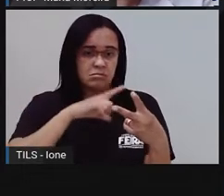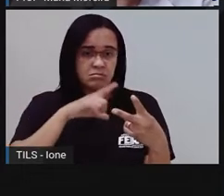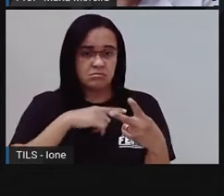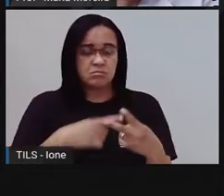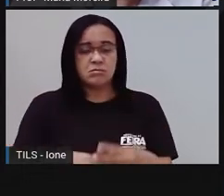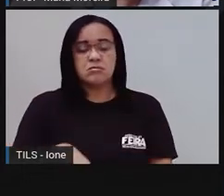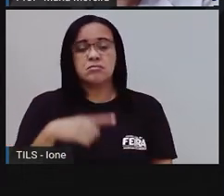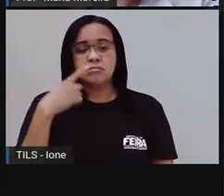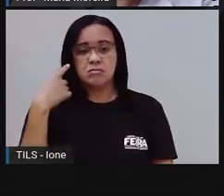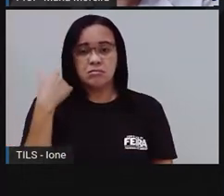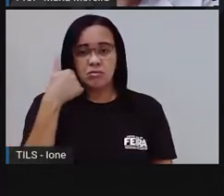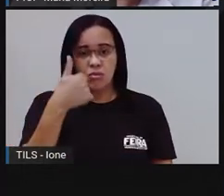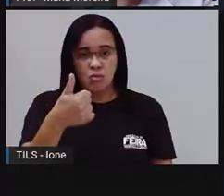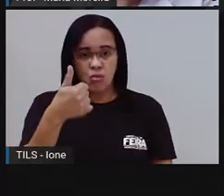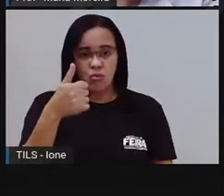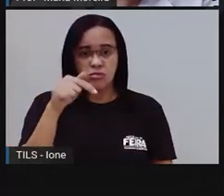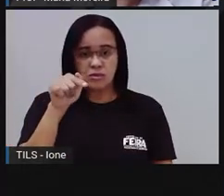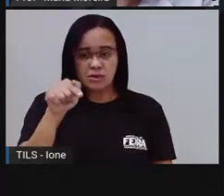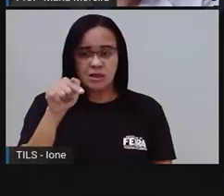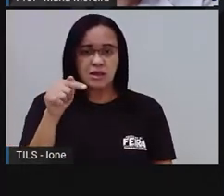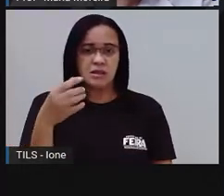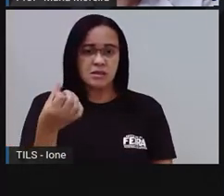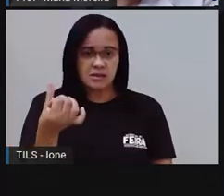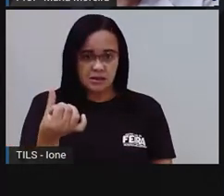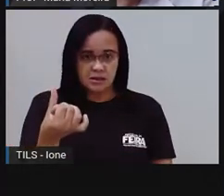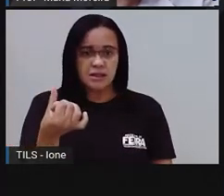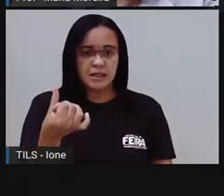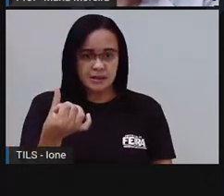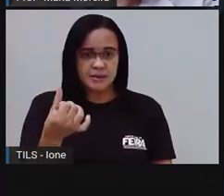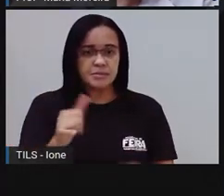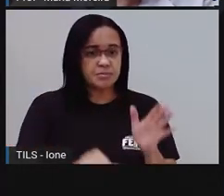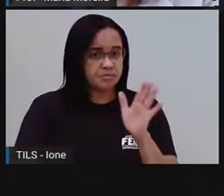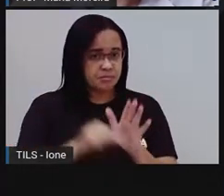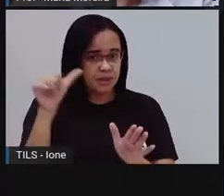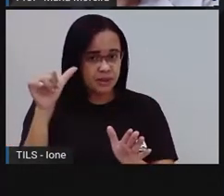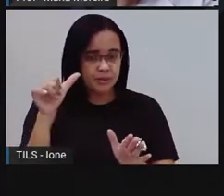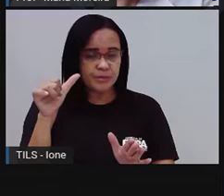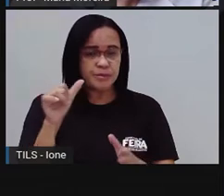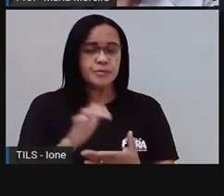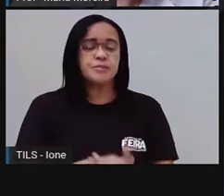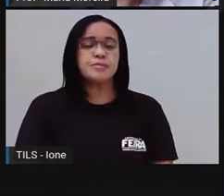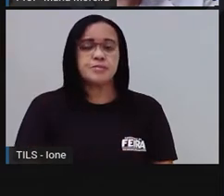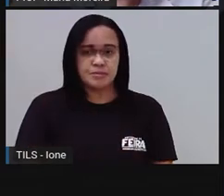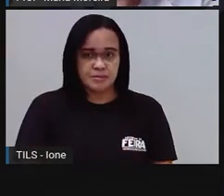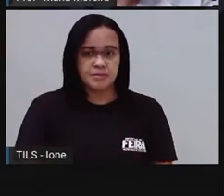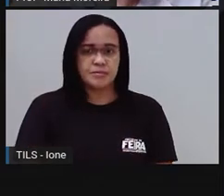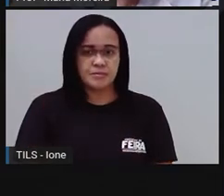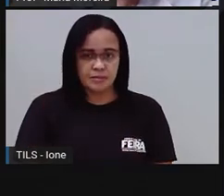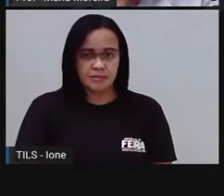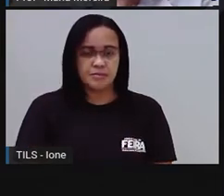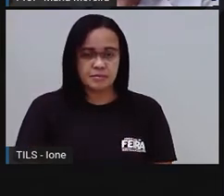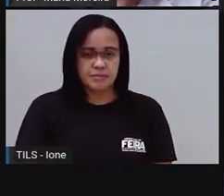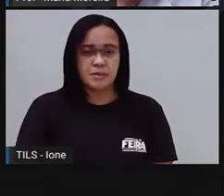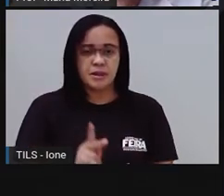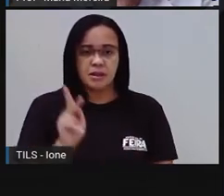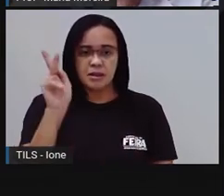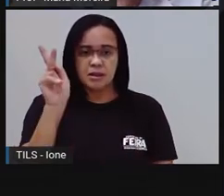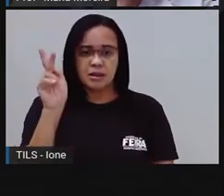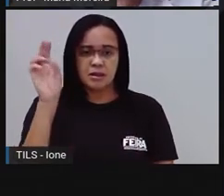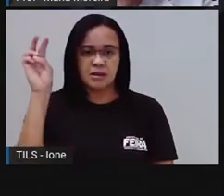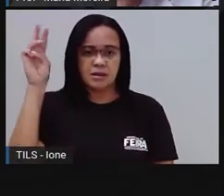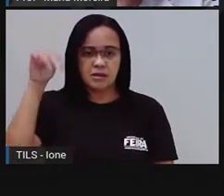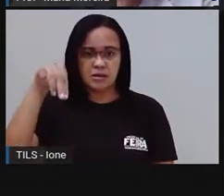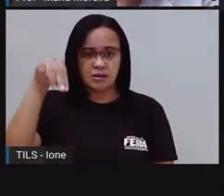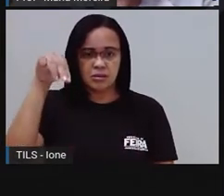176, deixa eu voltar aqui que pintou muito embaixo. Ó, 176 quilômetros. A outra